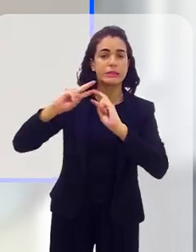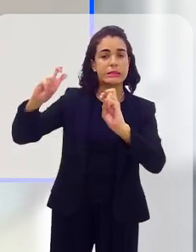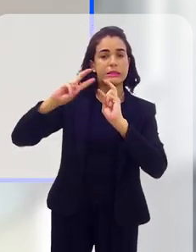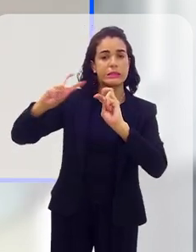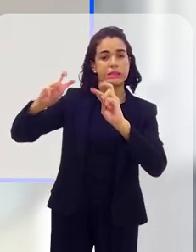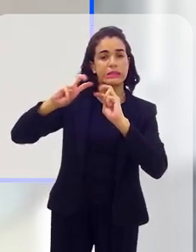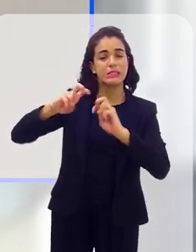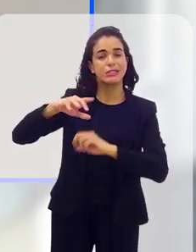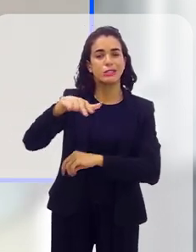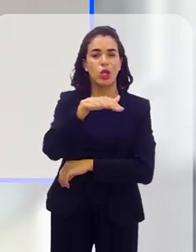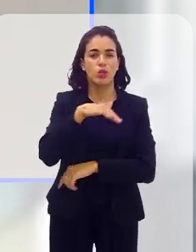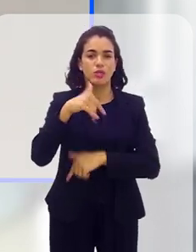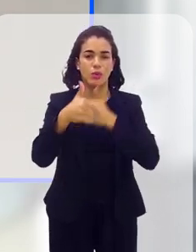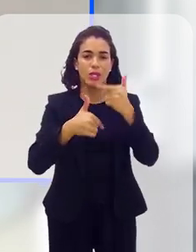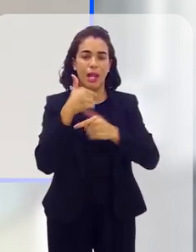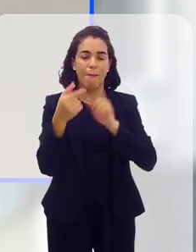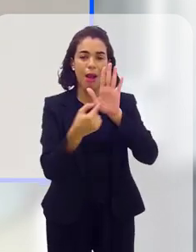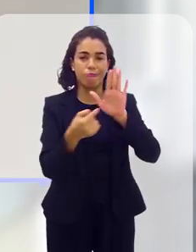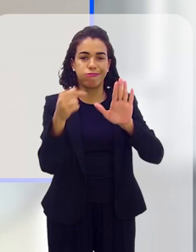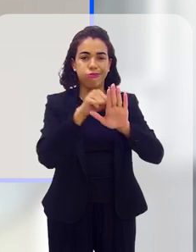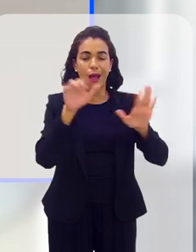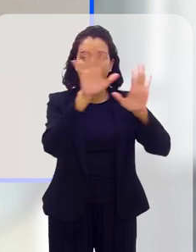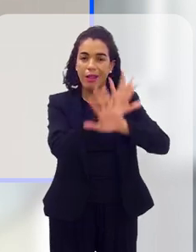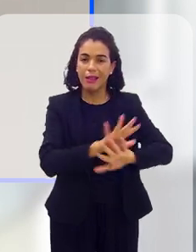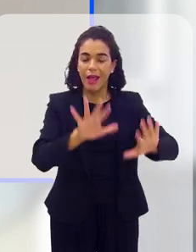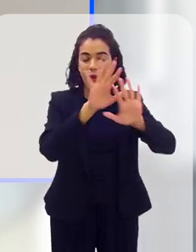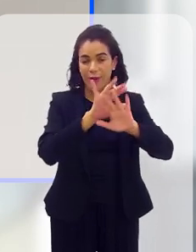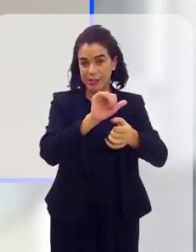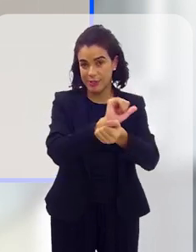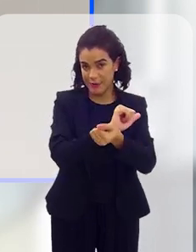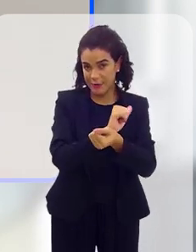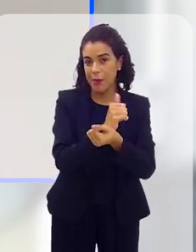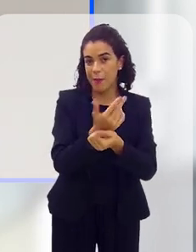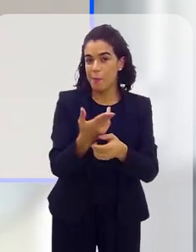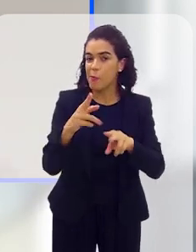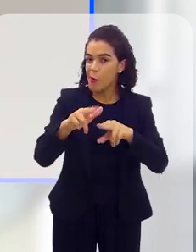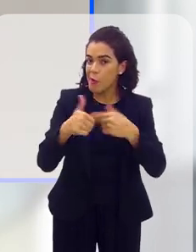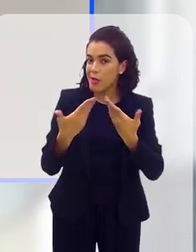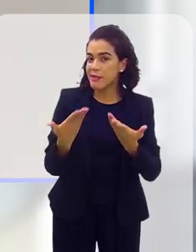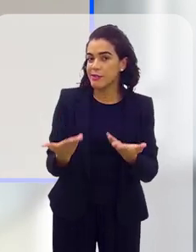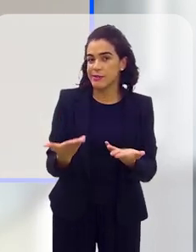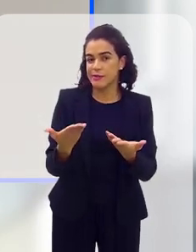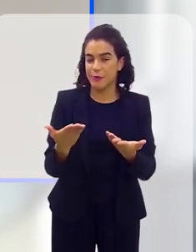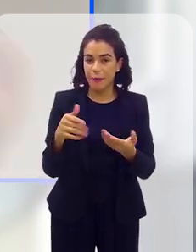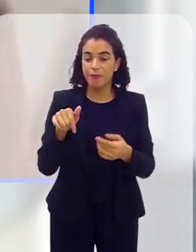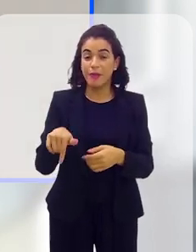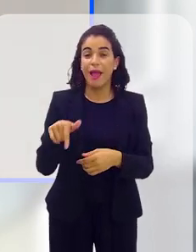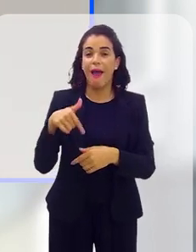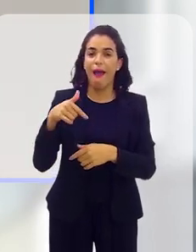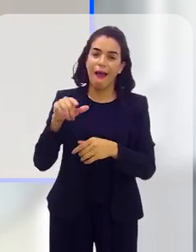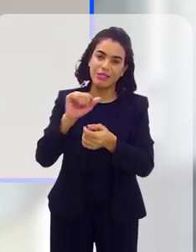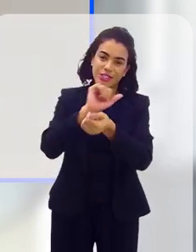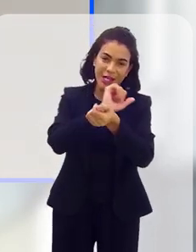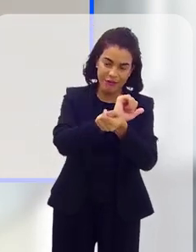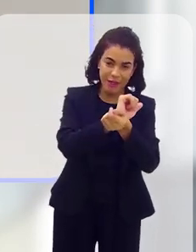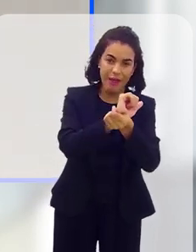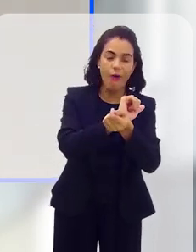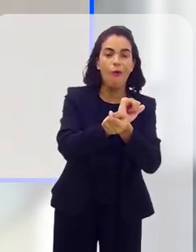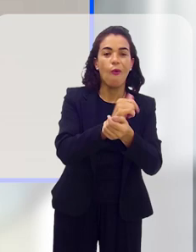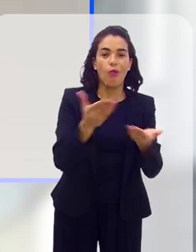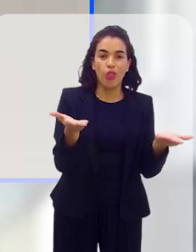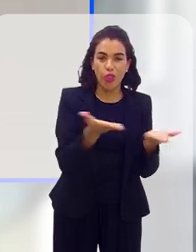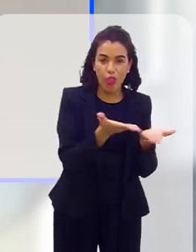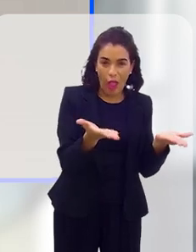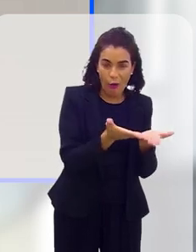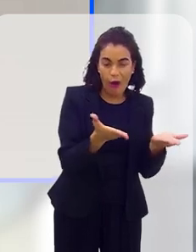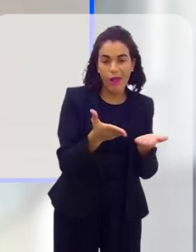qual em condições análogas a de um escravo. Então, essa é a similitude com a escravidão histórica, a